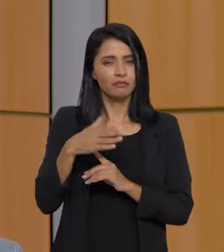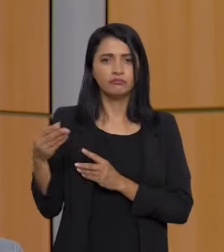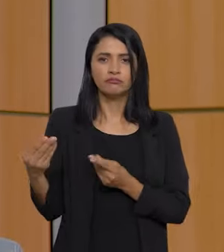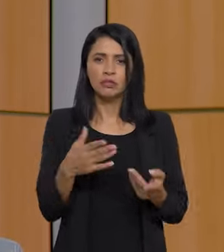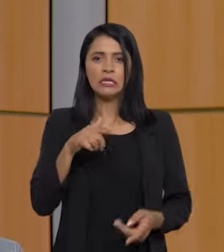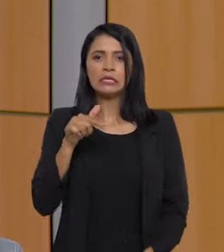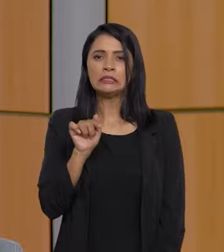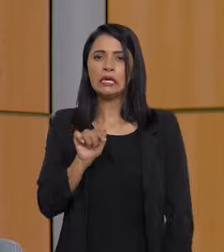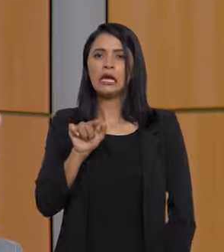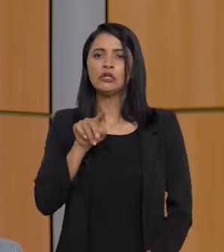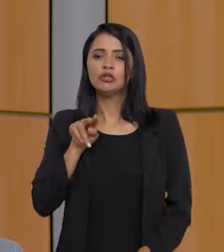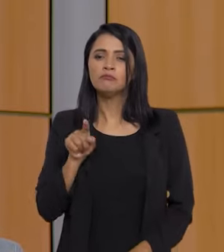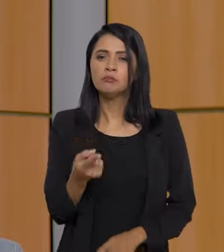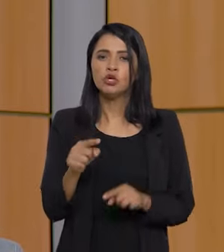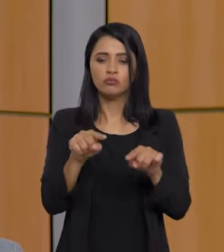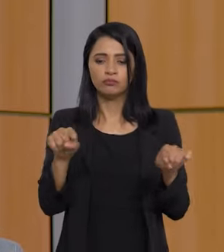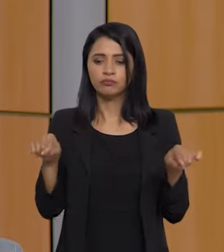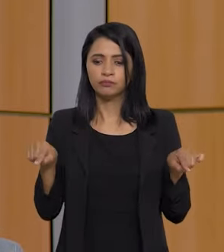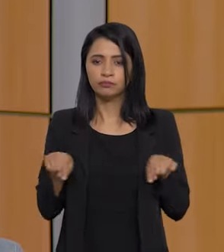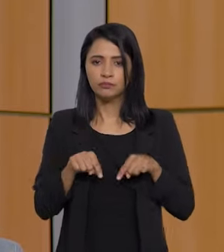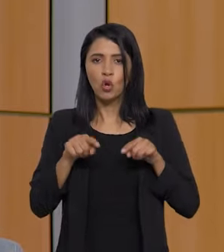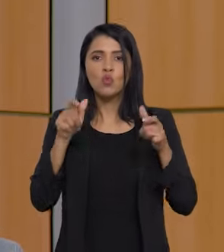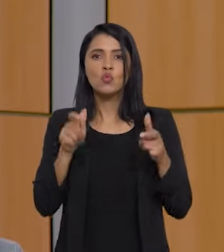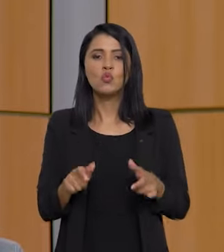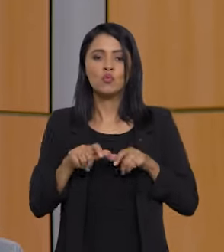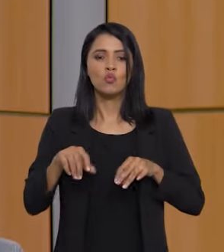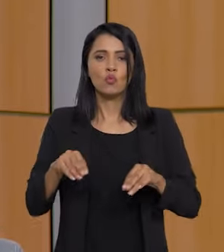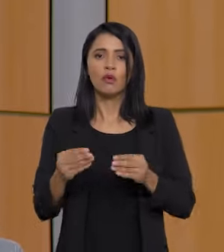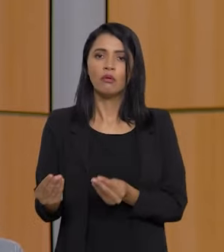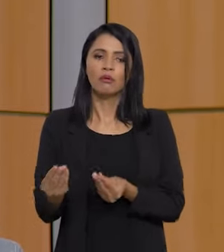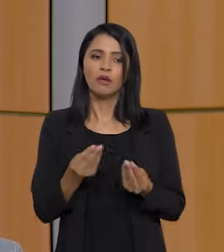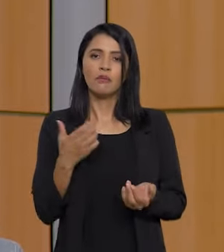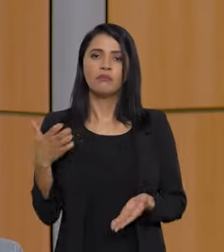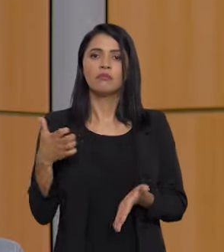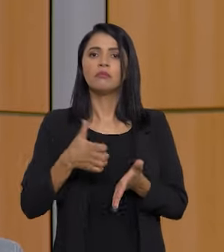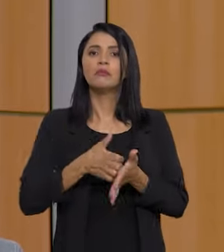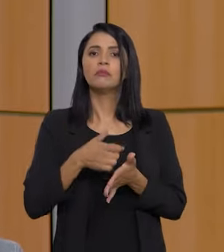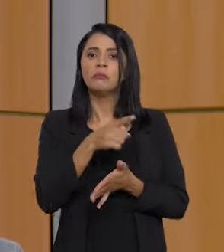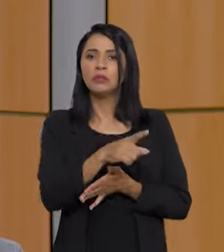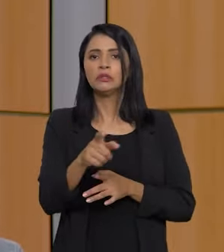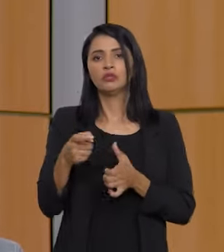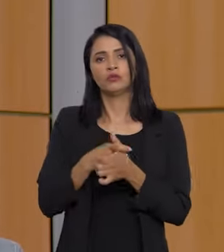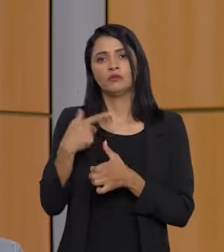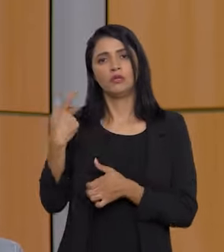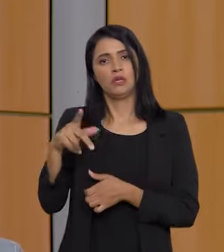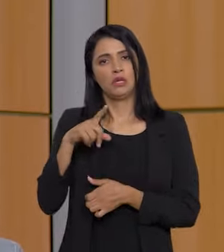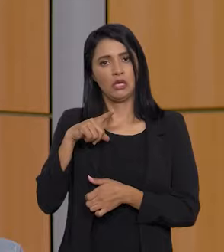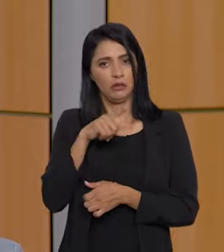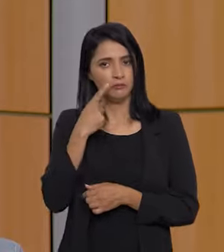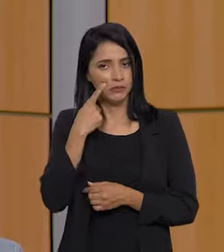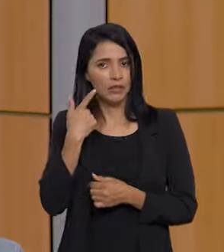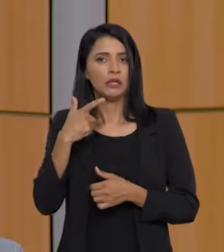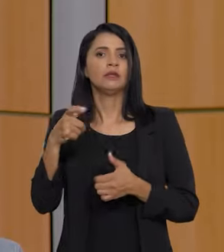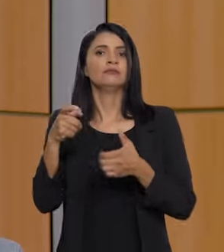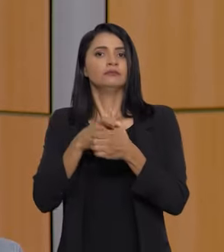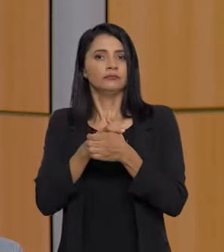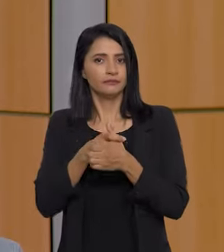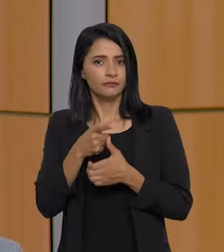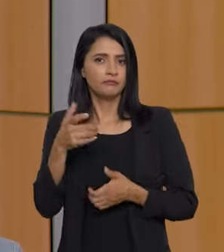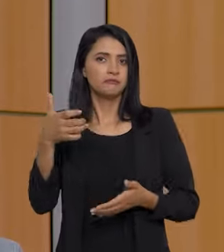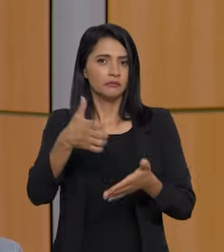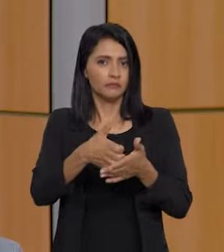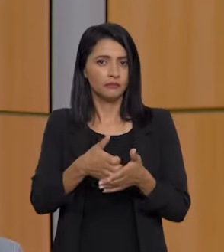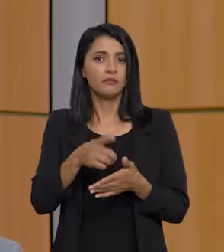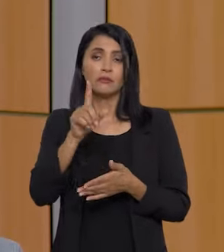oferecendo 7 mil hectares de terra em dação, em pagamento de dívida que ele tem com a União. Essa também